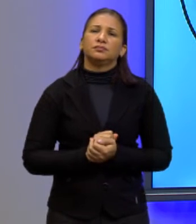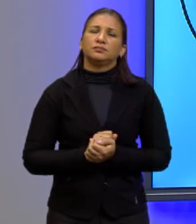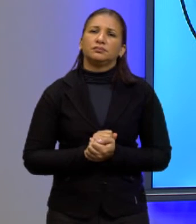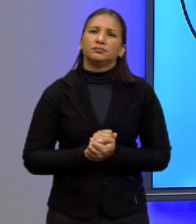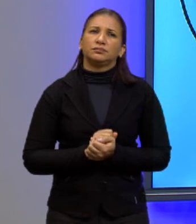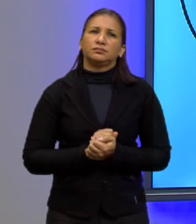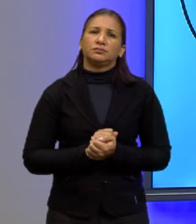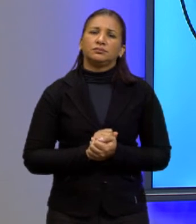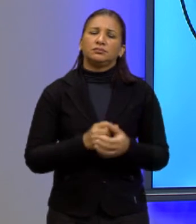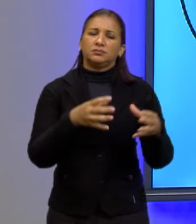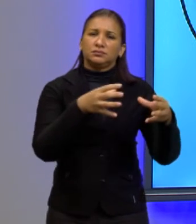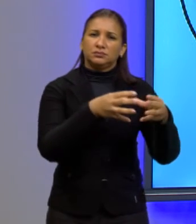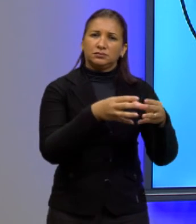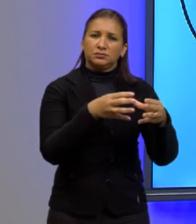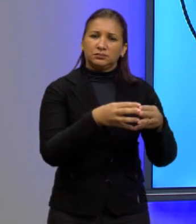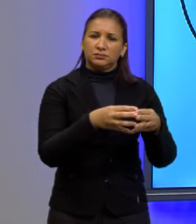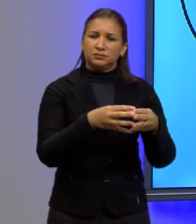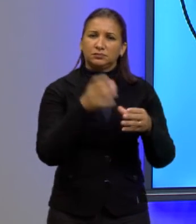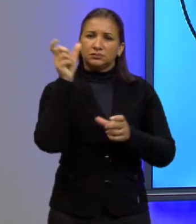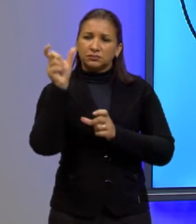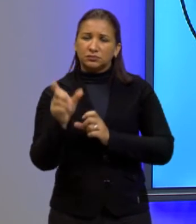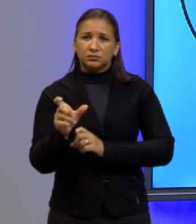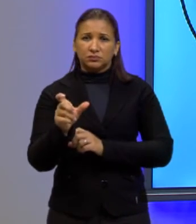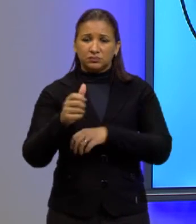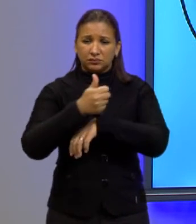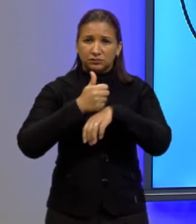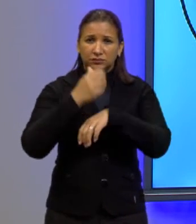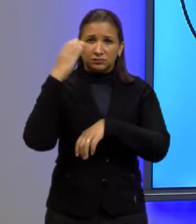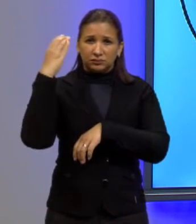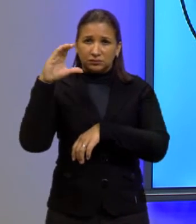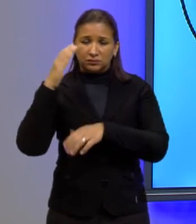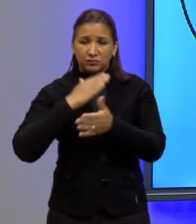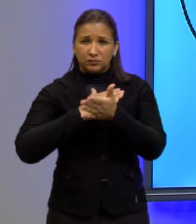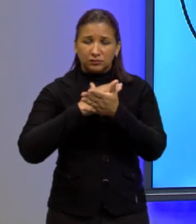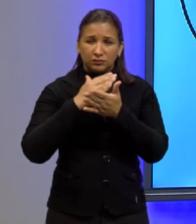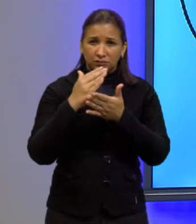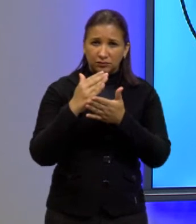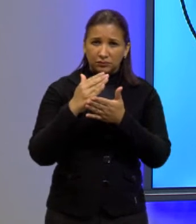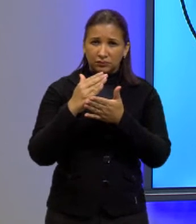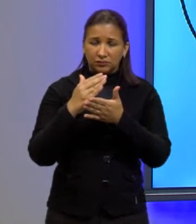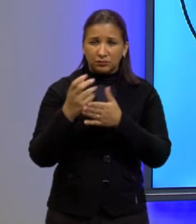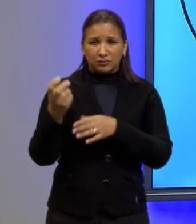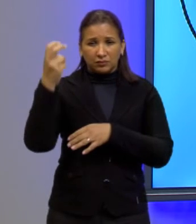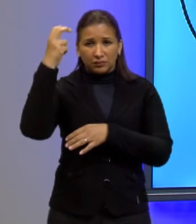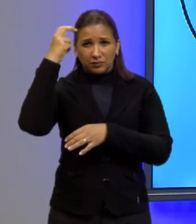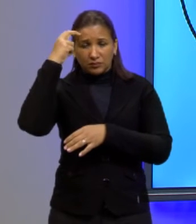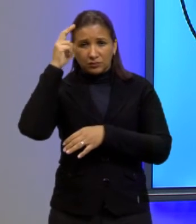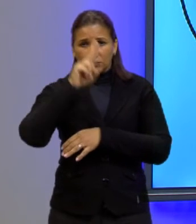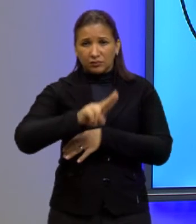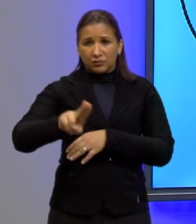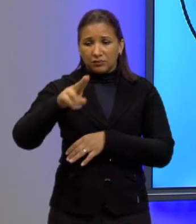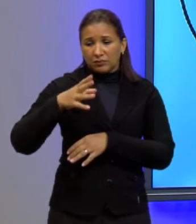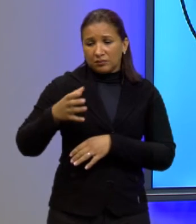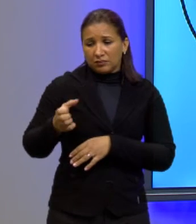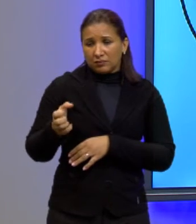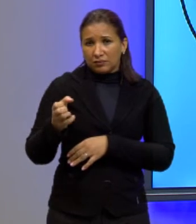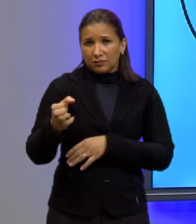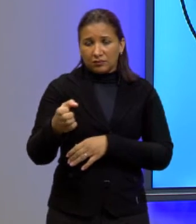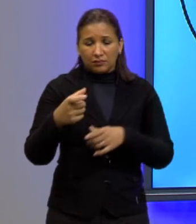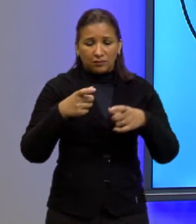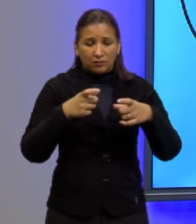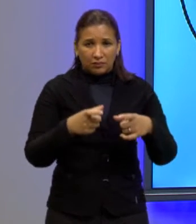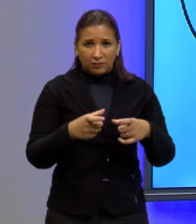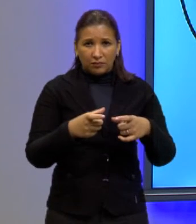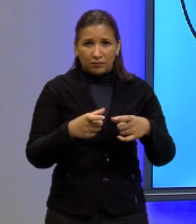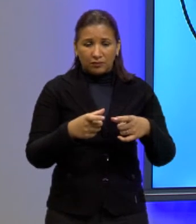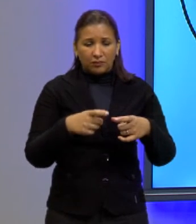uma equipe de cientistas decidiu iniciar uma cultura com exemplares de uma bactéria em uma lâmina a